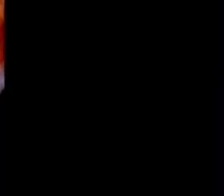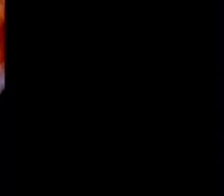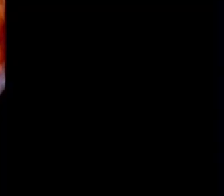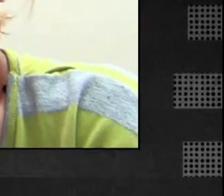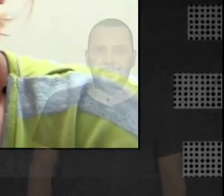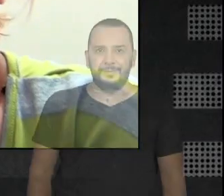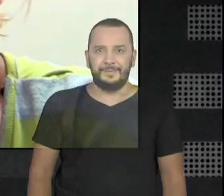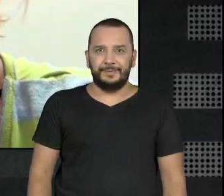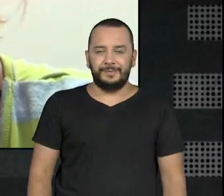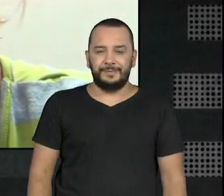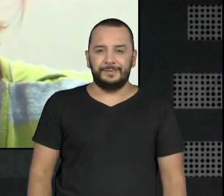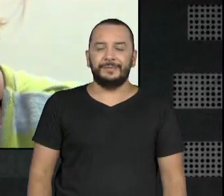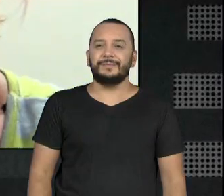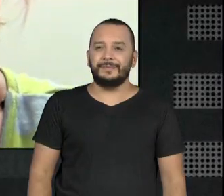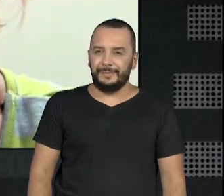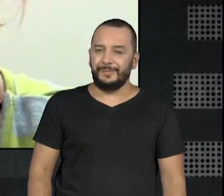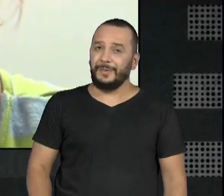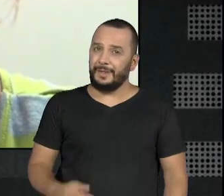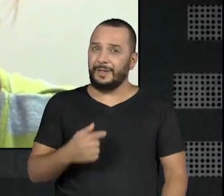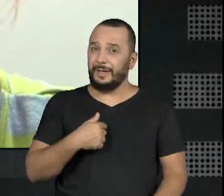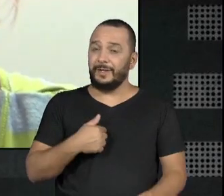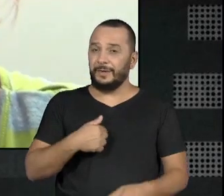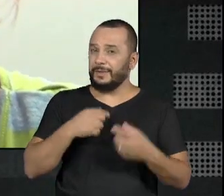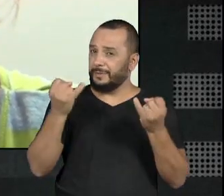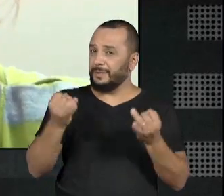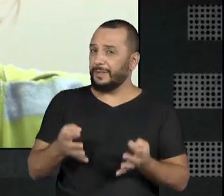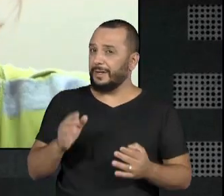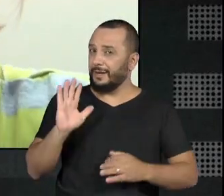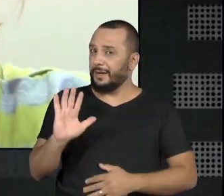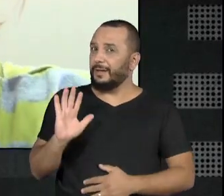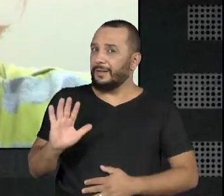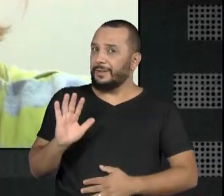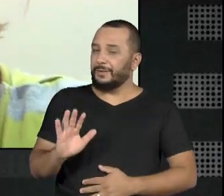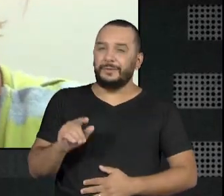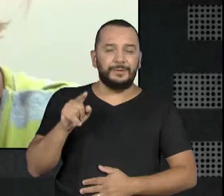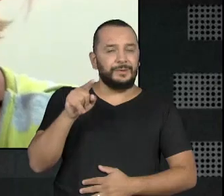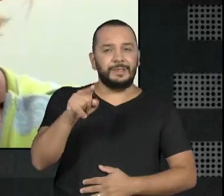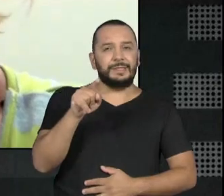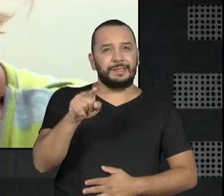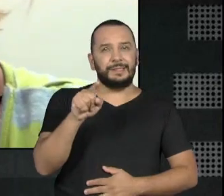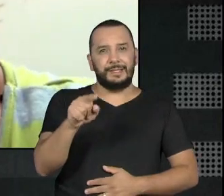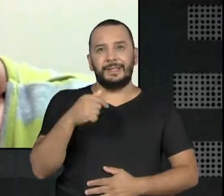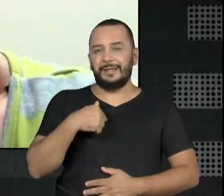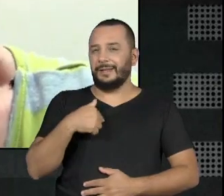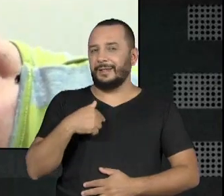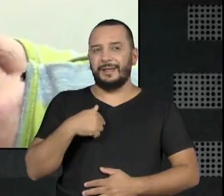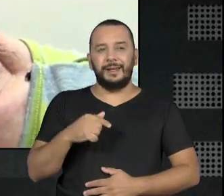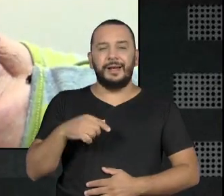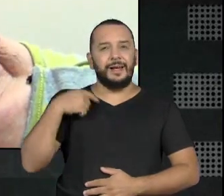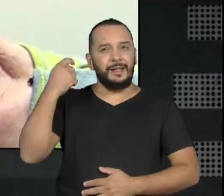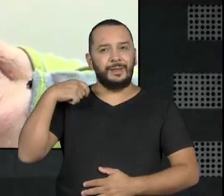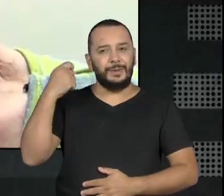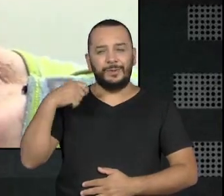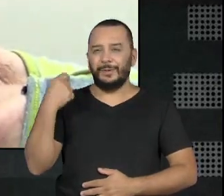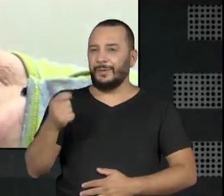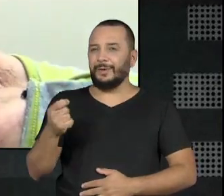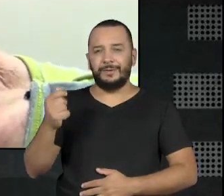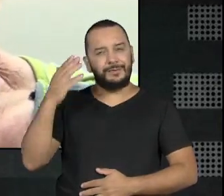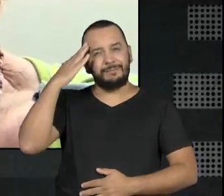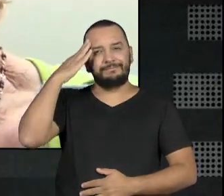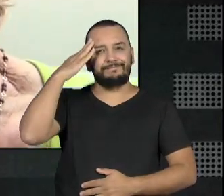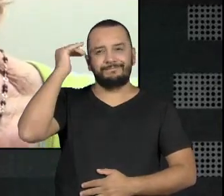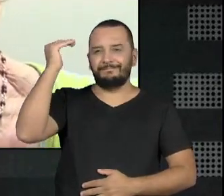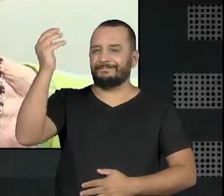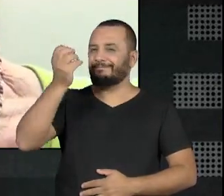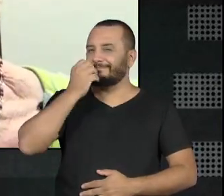É uma honra poder falar para você as coisas que eu vou falar. Porque você é um enorme ator. Você não é um grande ator. Você é um enorme